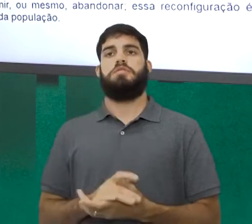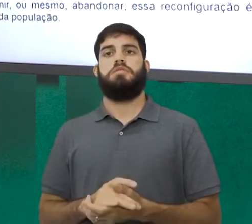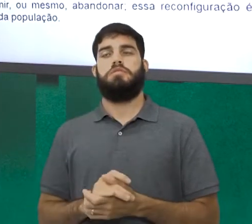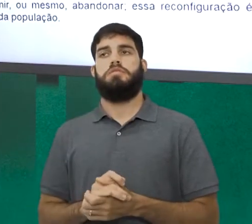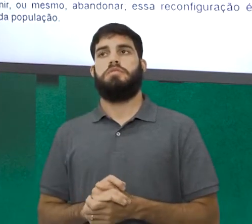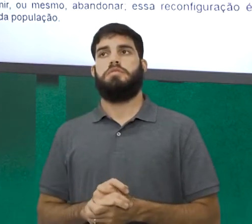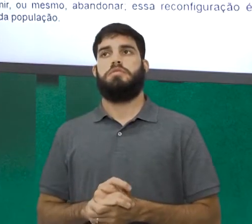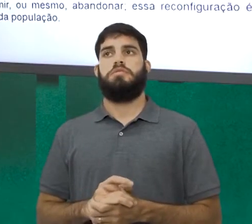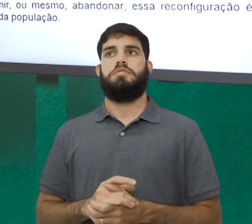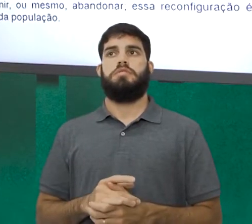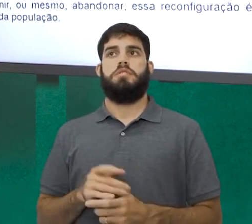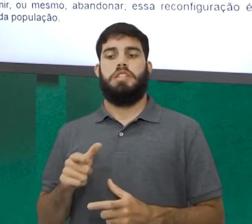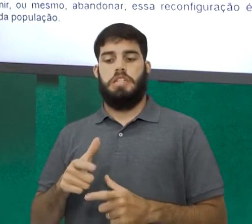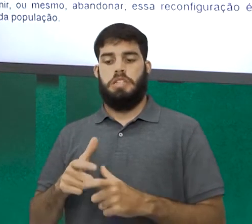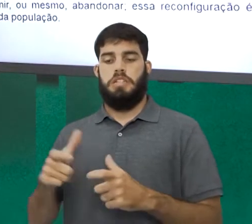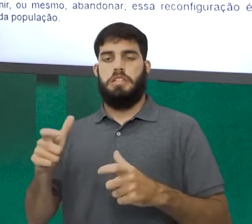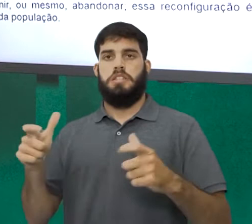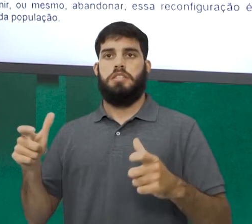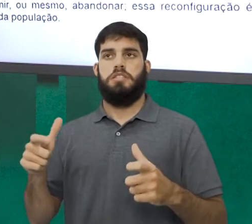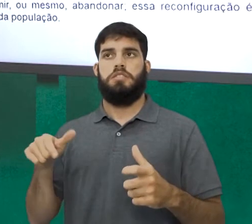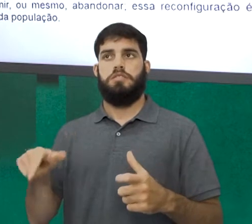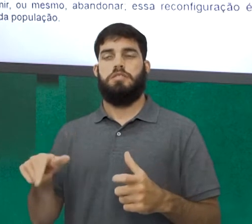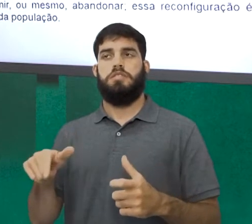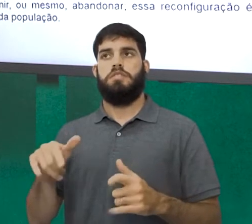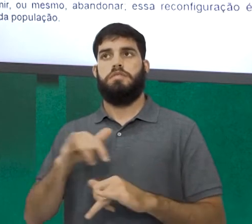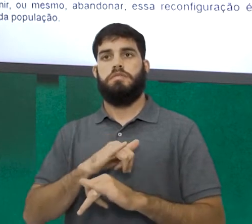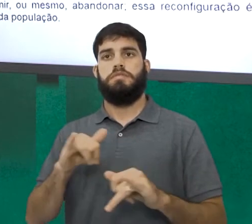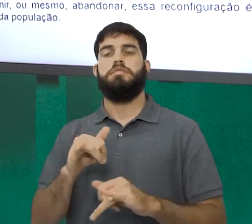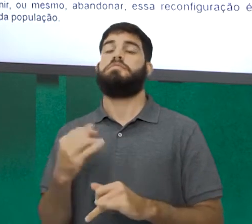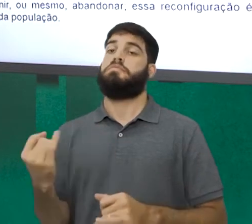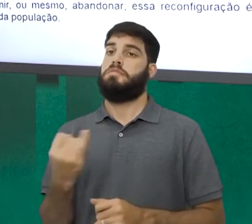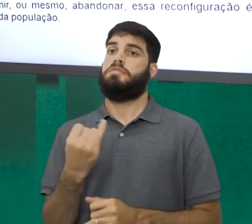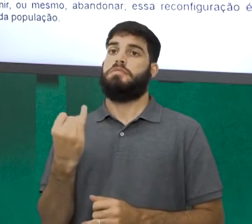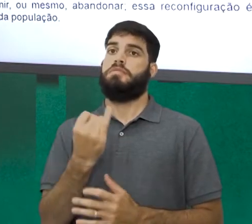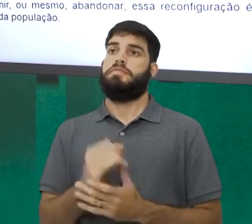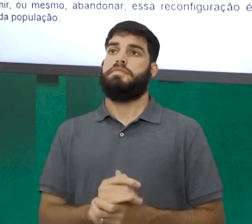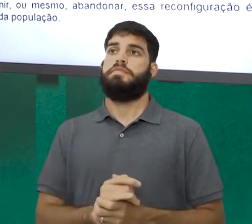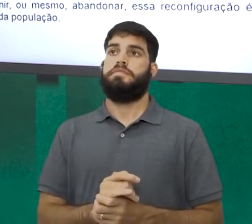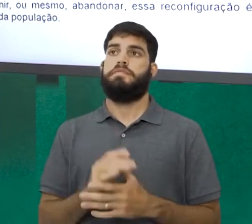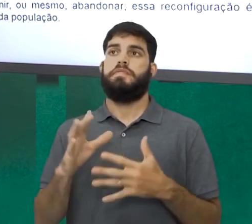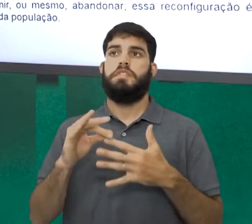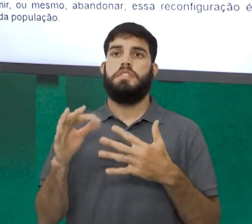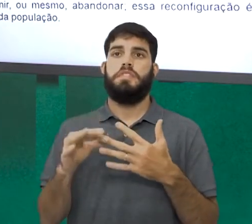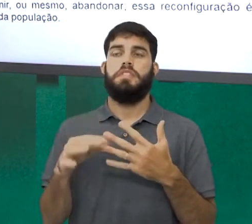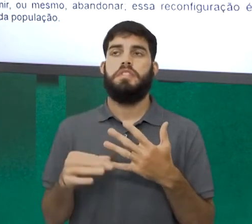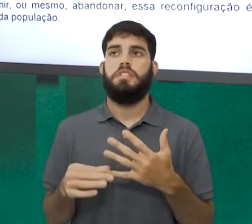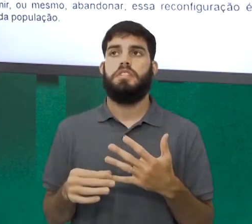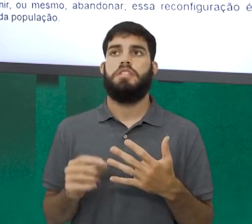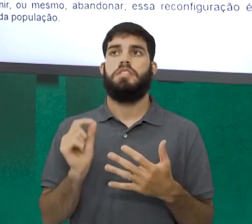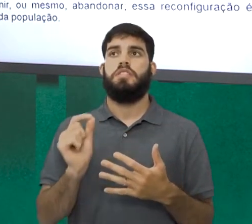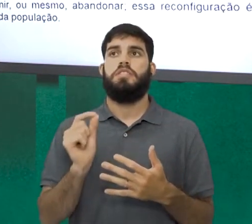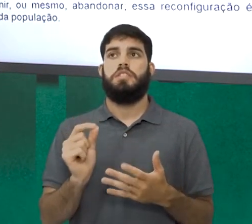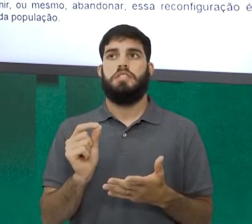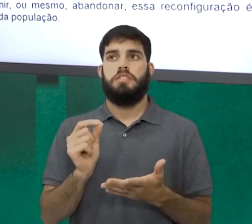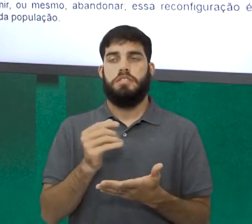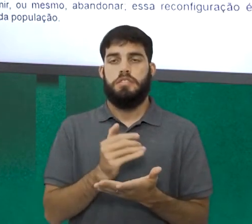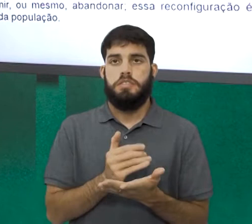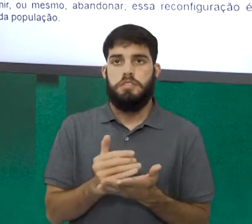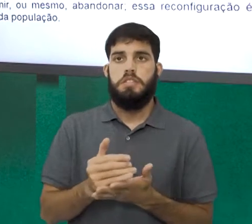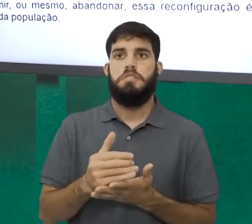urbanização do país. É uma informação correta. Em verdade, se afirma que, a partir de 1965,